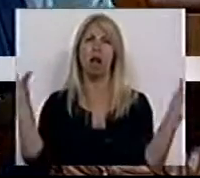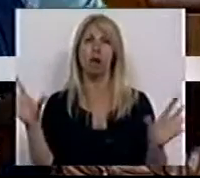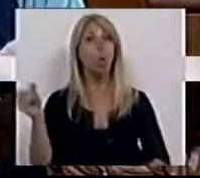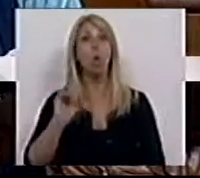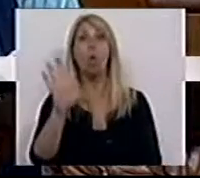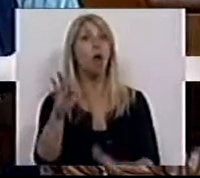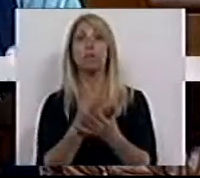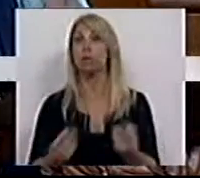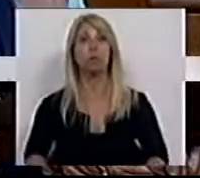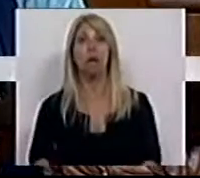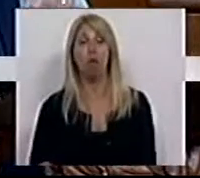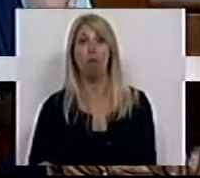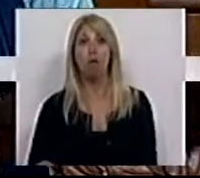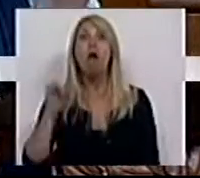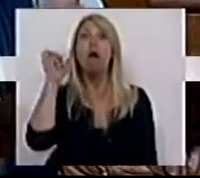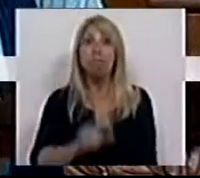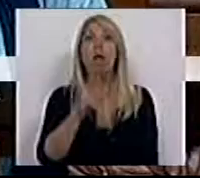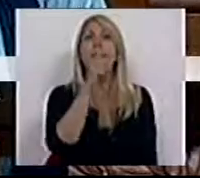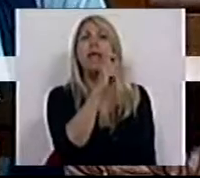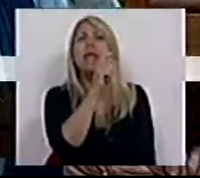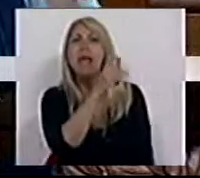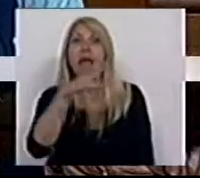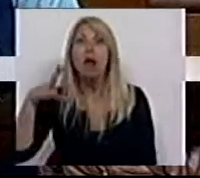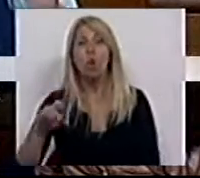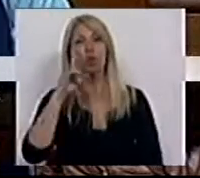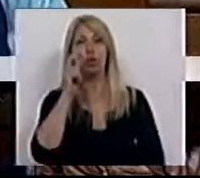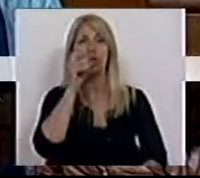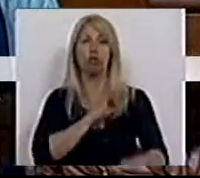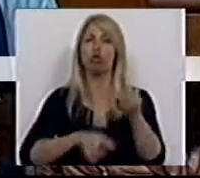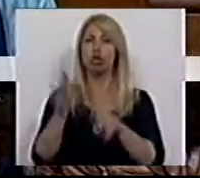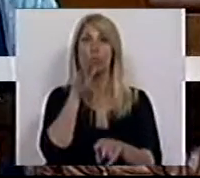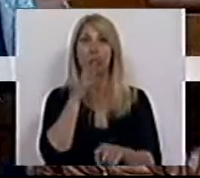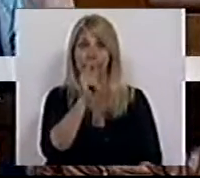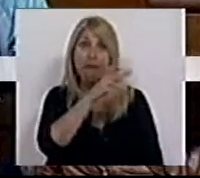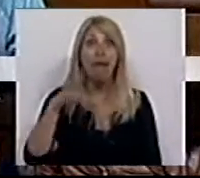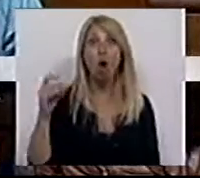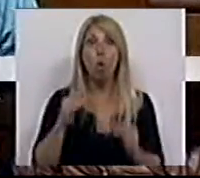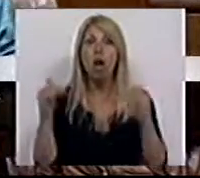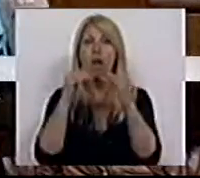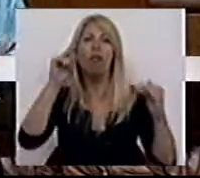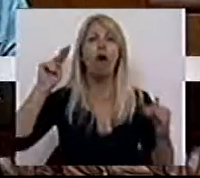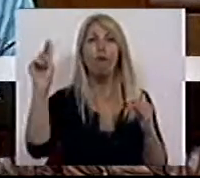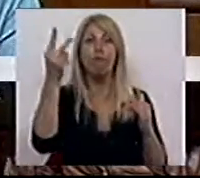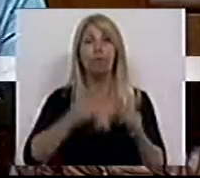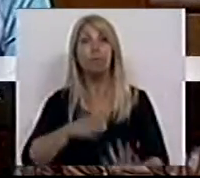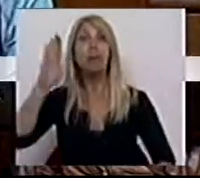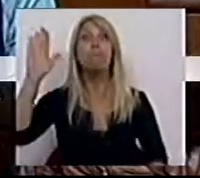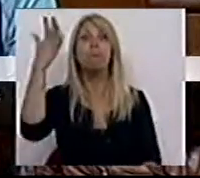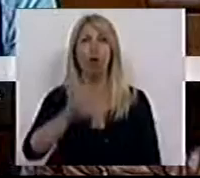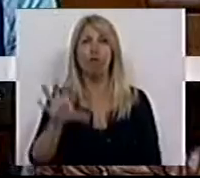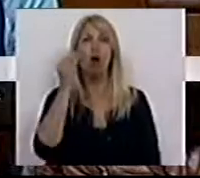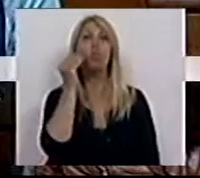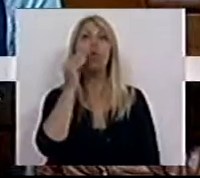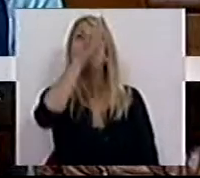É um erro. É um erro, senhoras e senhores deputados. É um erro a dois níveis. Primeiro, na forma como o